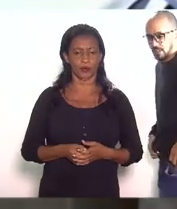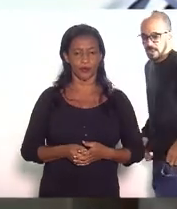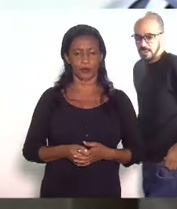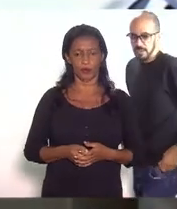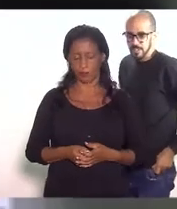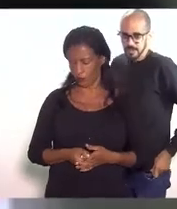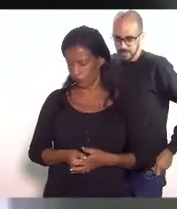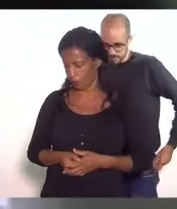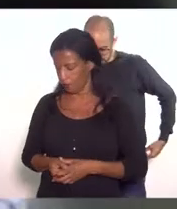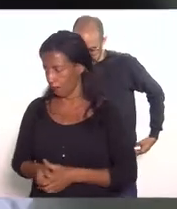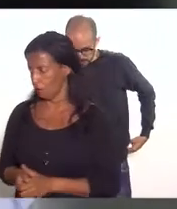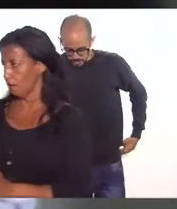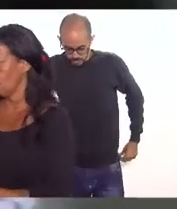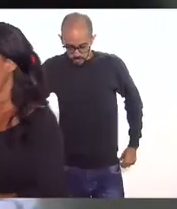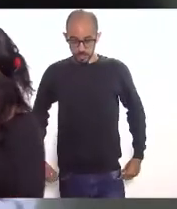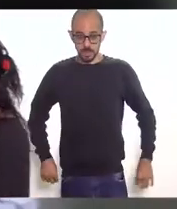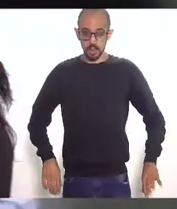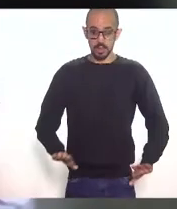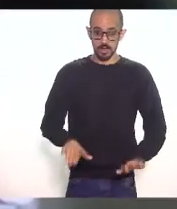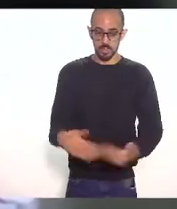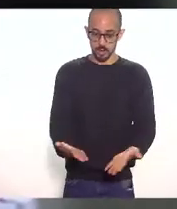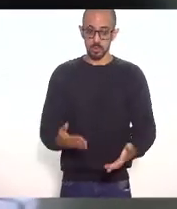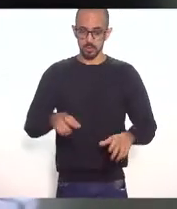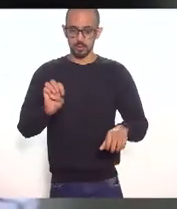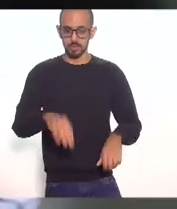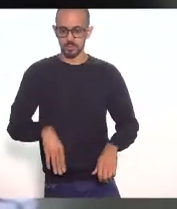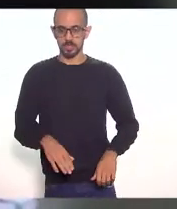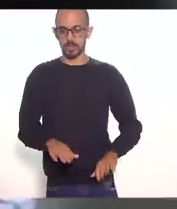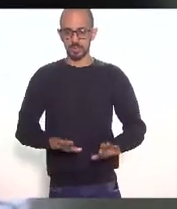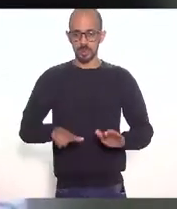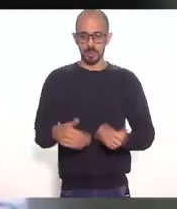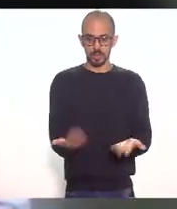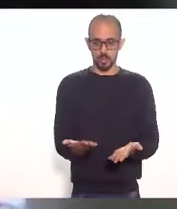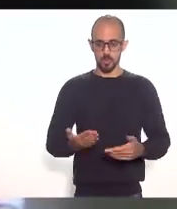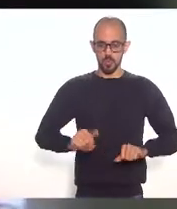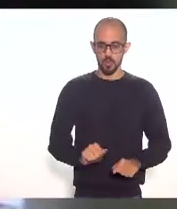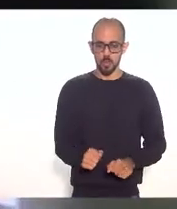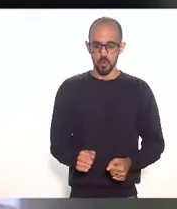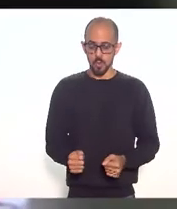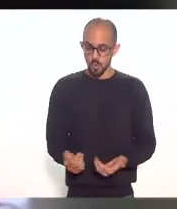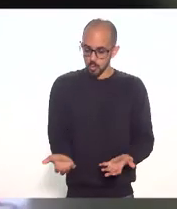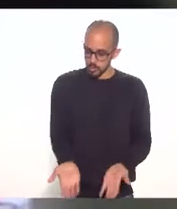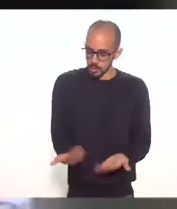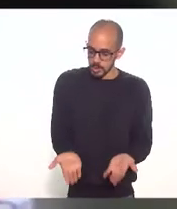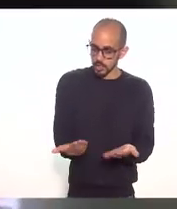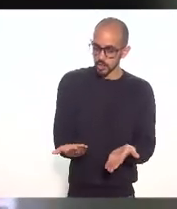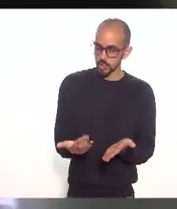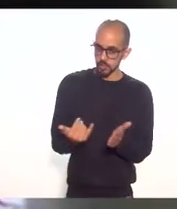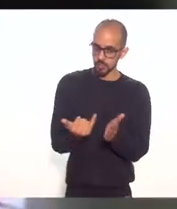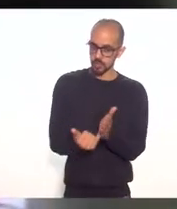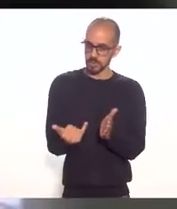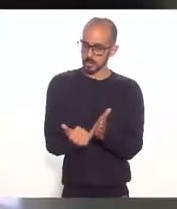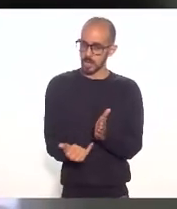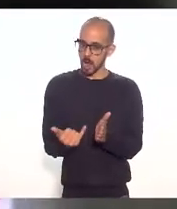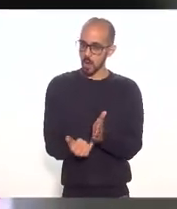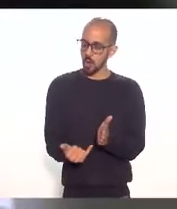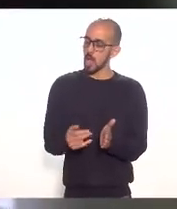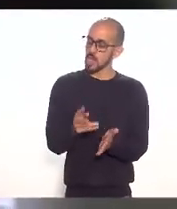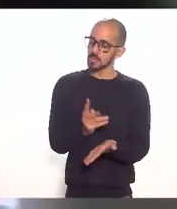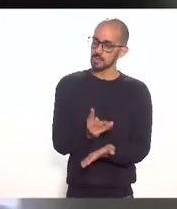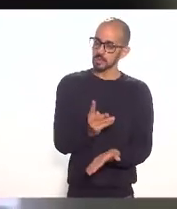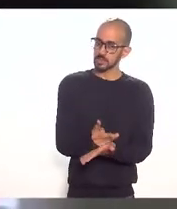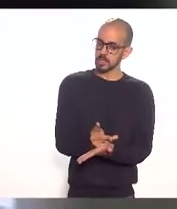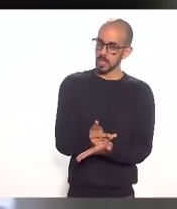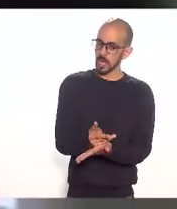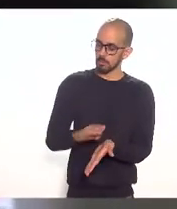sim um benefício fiscal ele é sempre discriminatório ele por si só é discriminatório